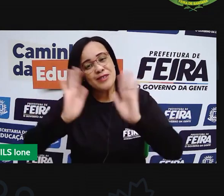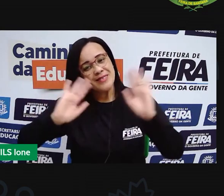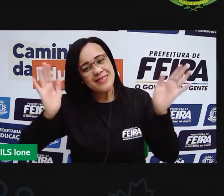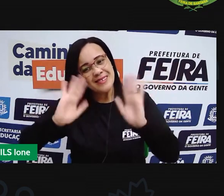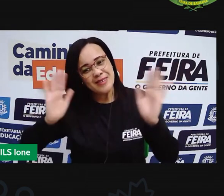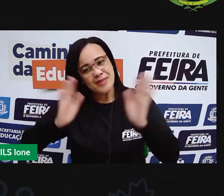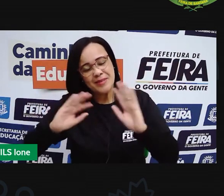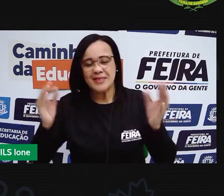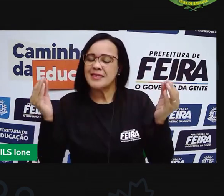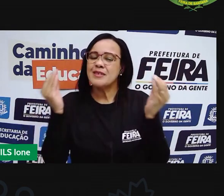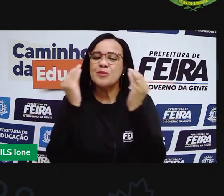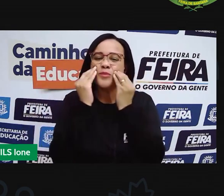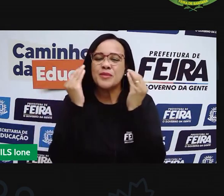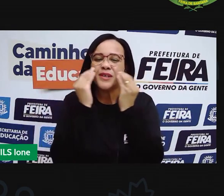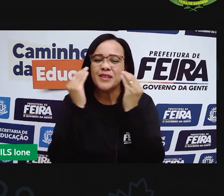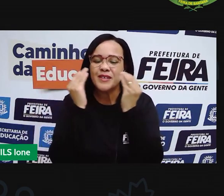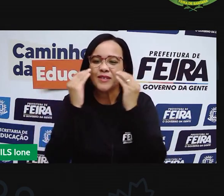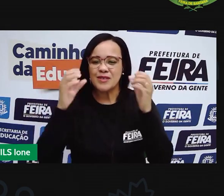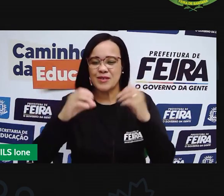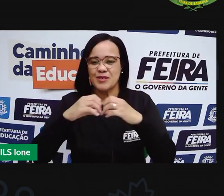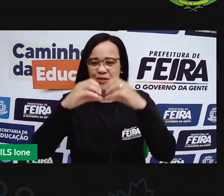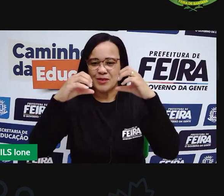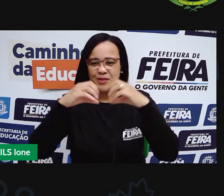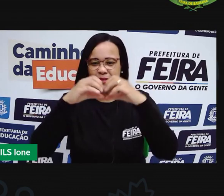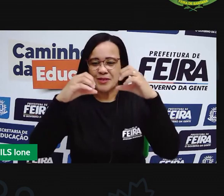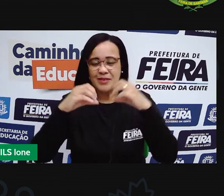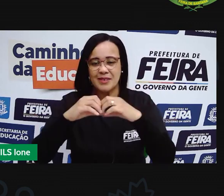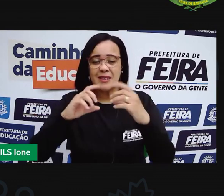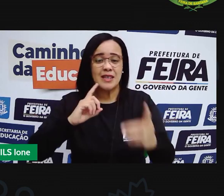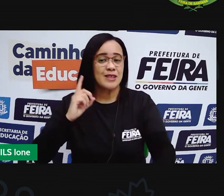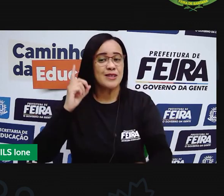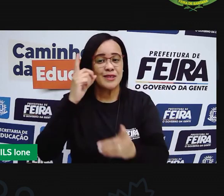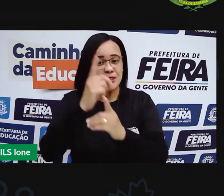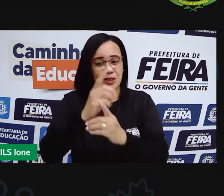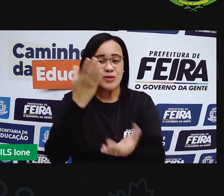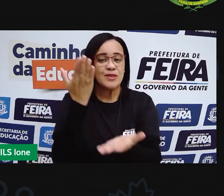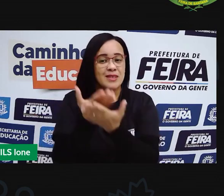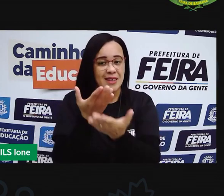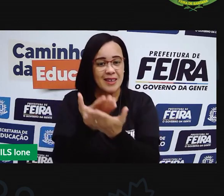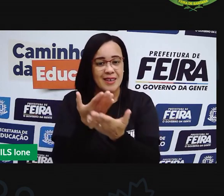Beijos no seu coração. Nos vemos na próxima aula agora.